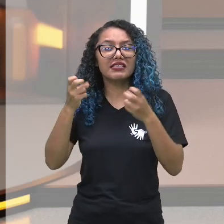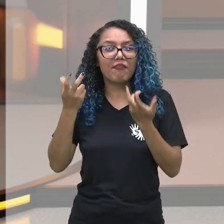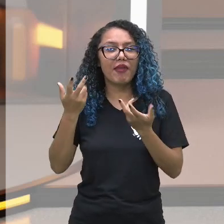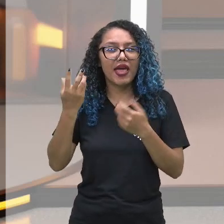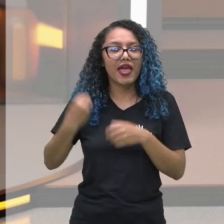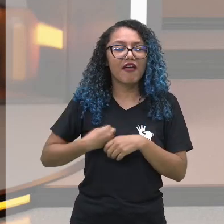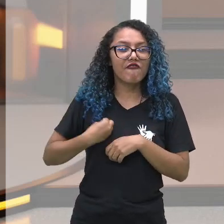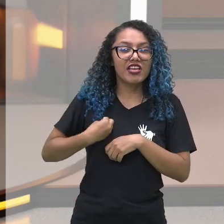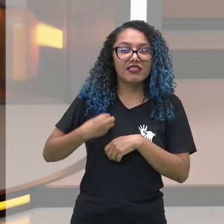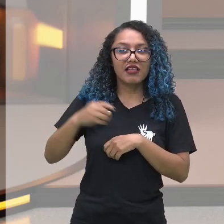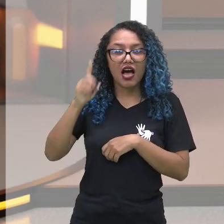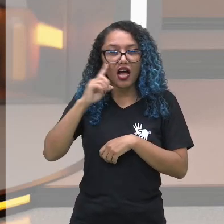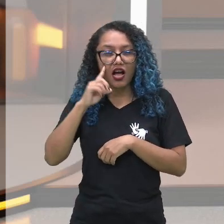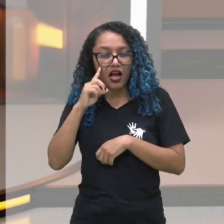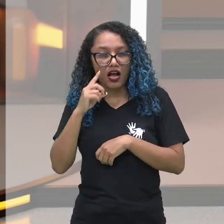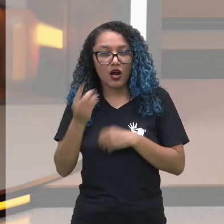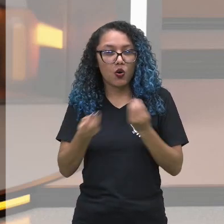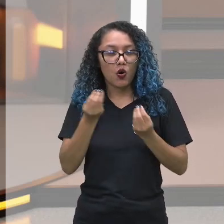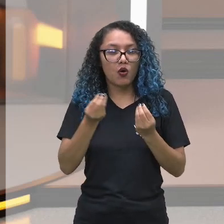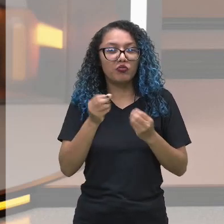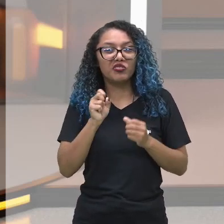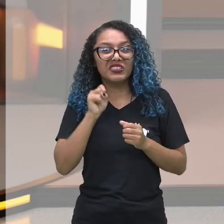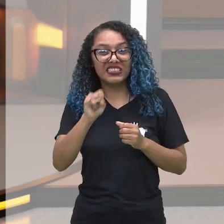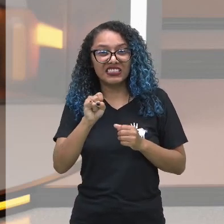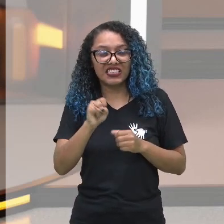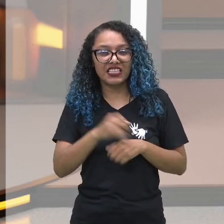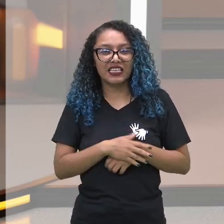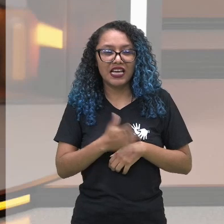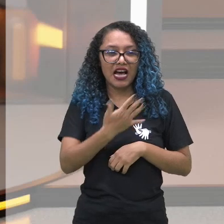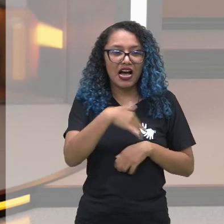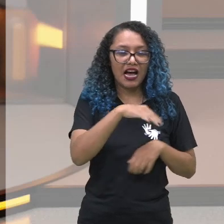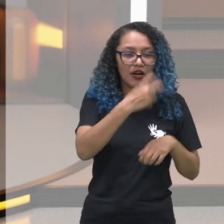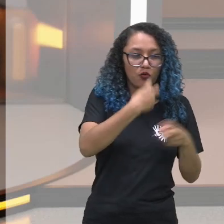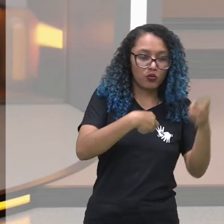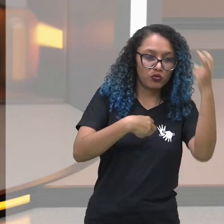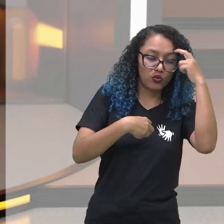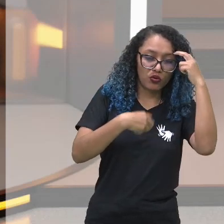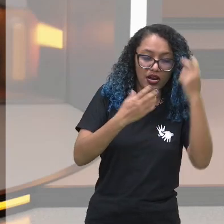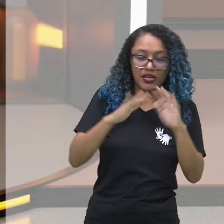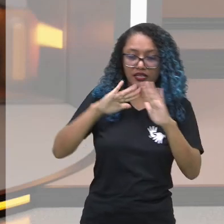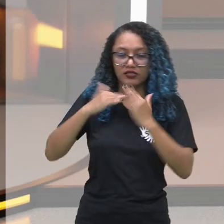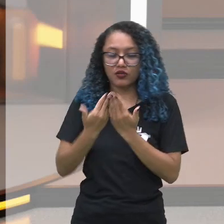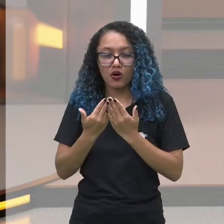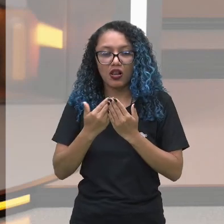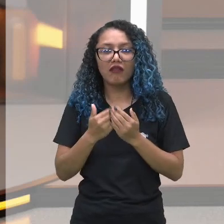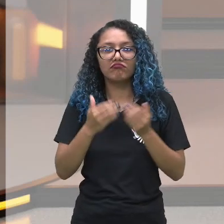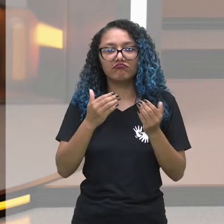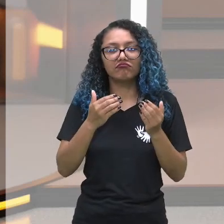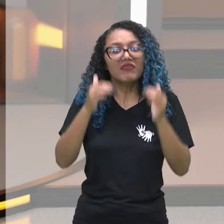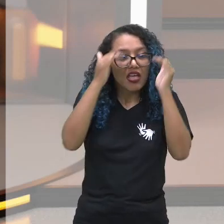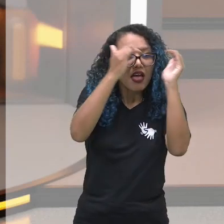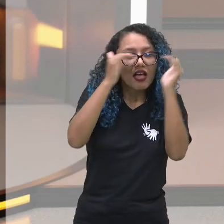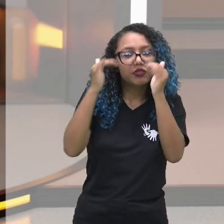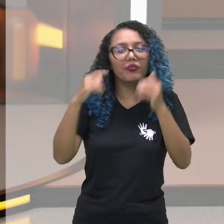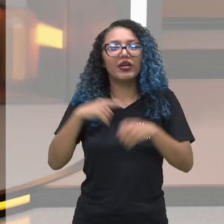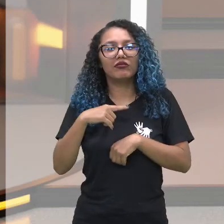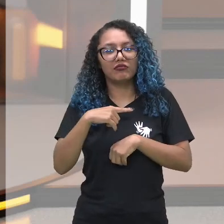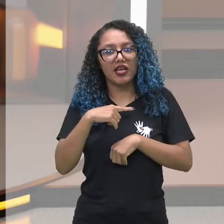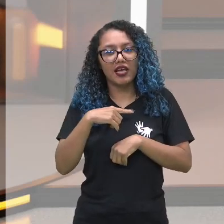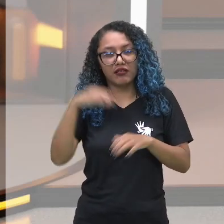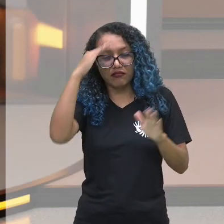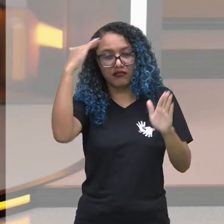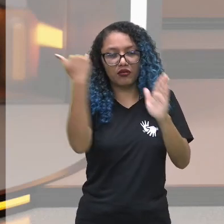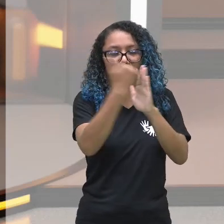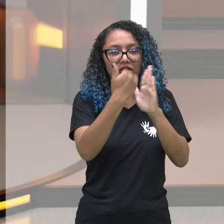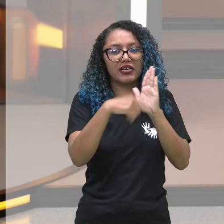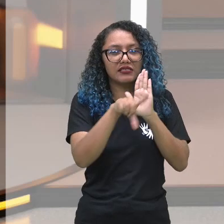se a questão da diversidade cultural, no campo educacional, está sendo respeitado não só como determina